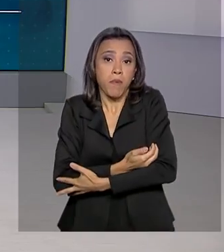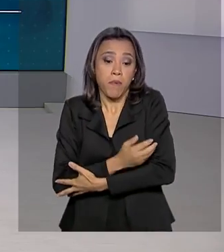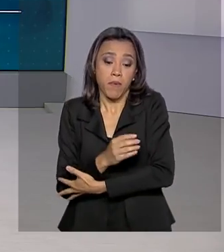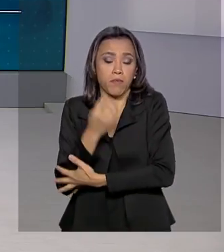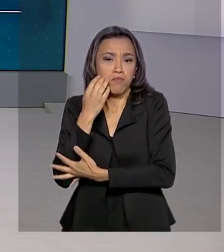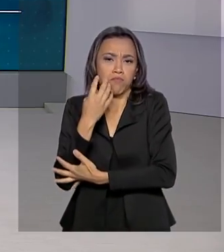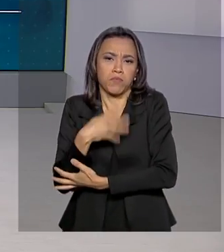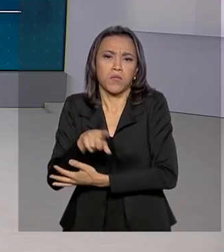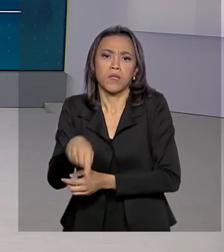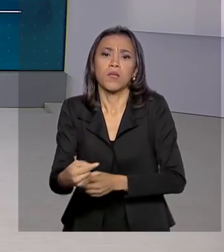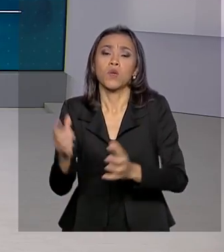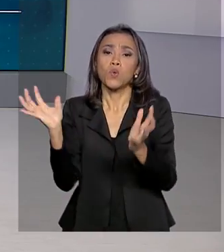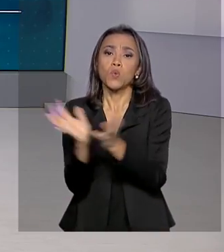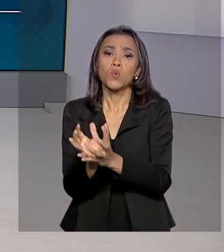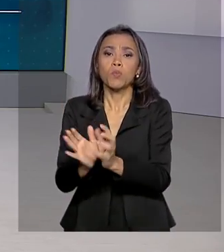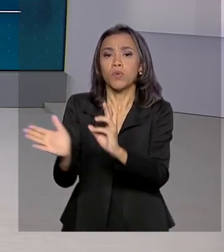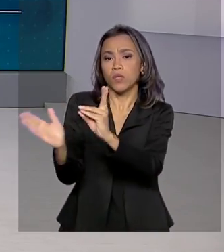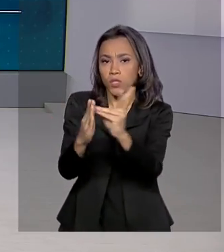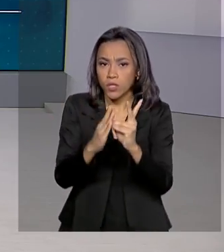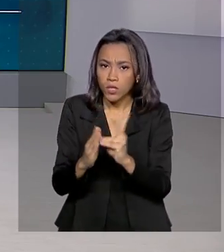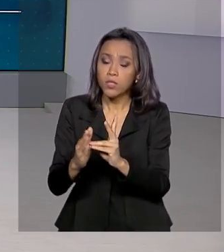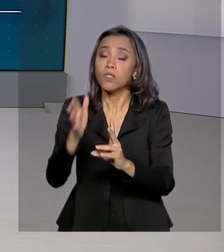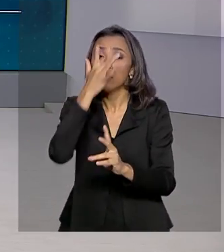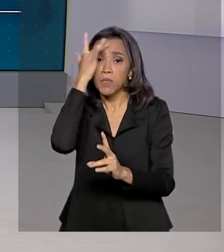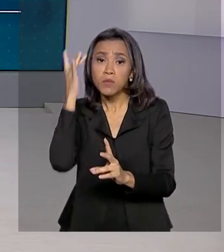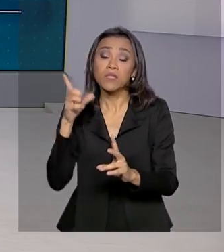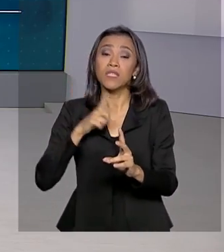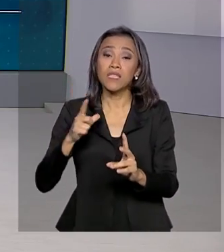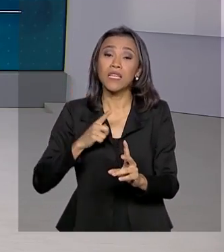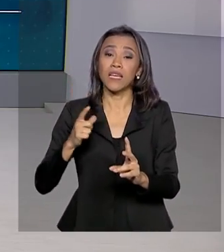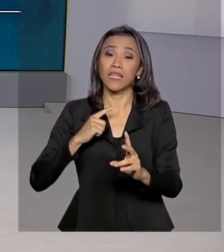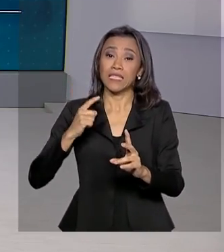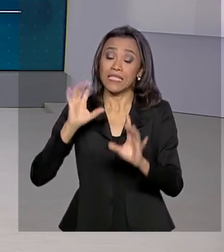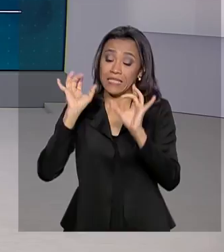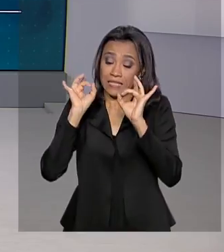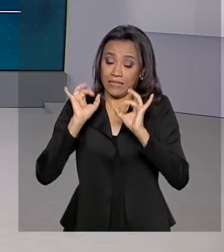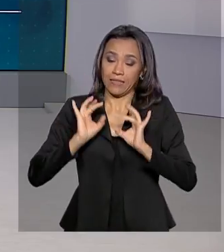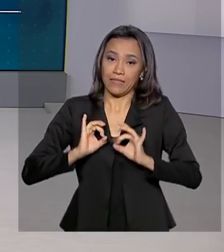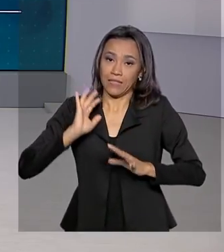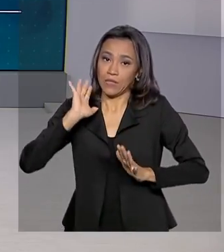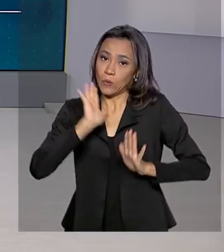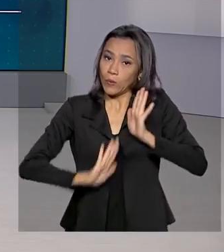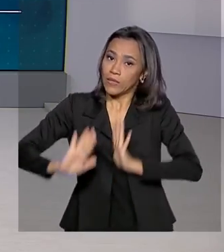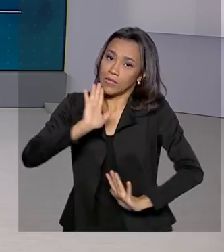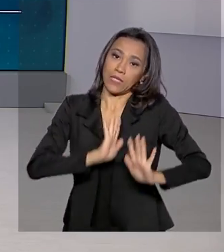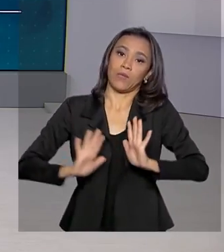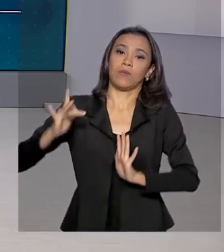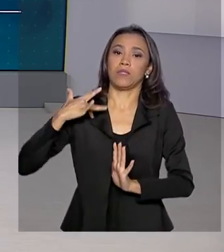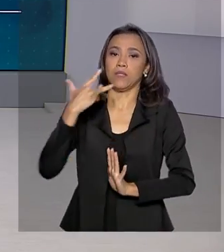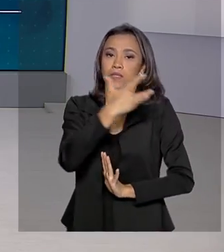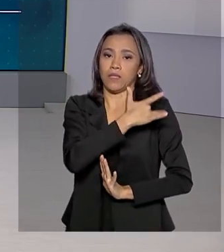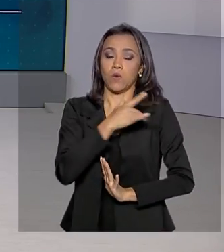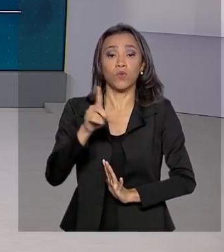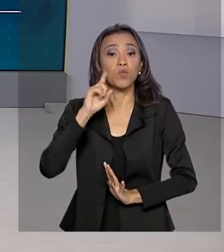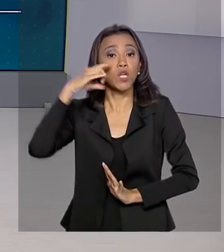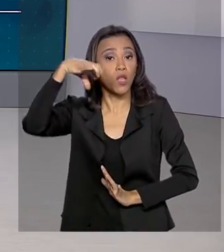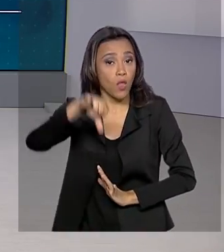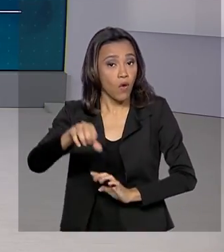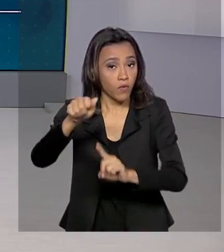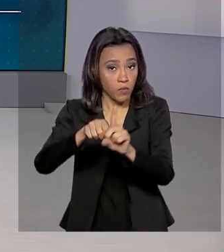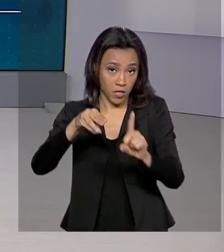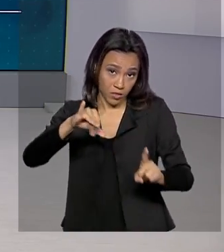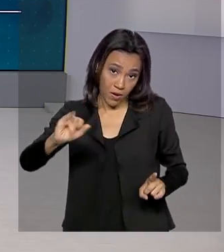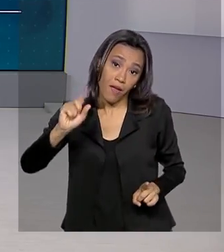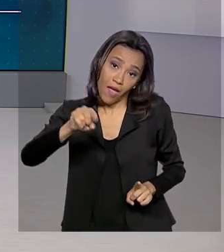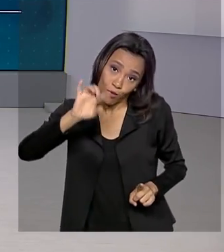indígena e pessoas que têm condições especiais de saúde. Lembrando que nesta data, 9 de maio, também será